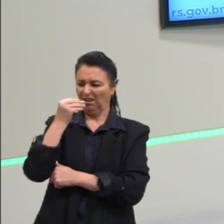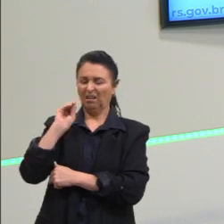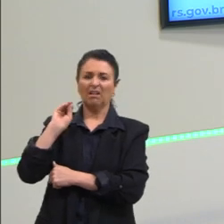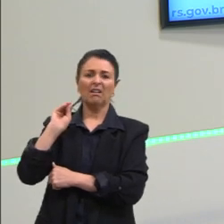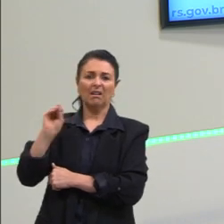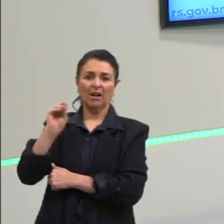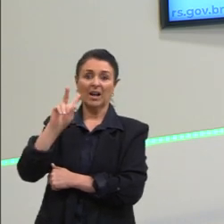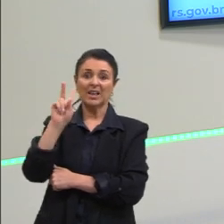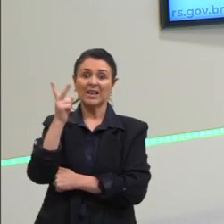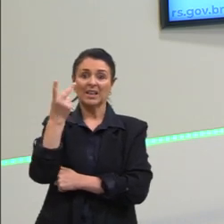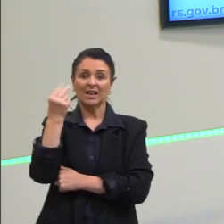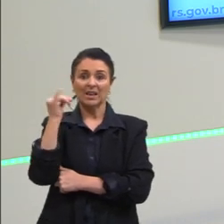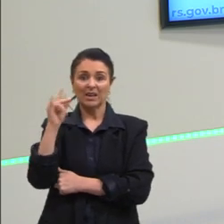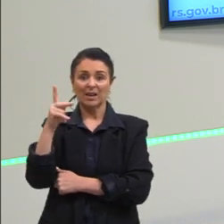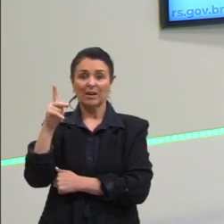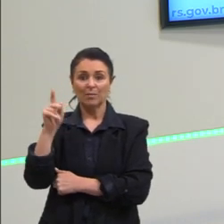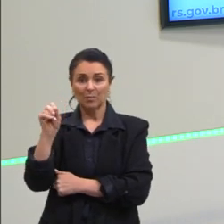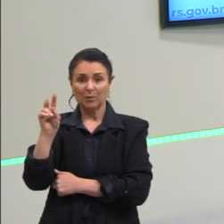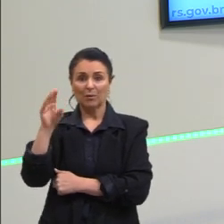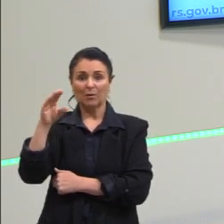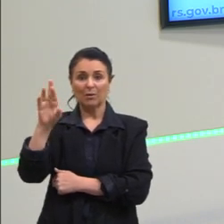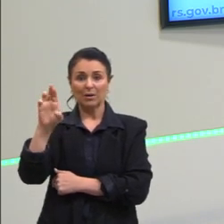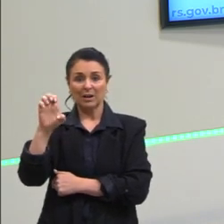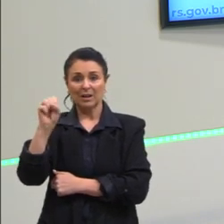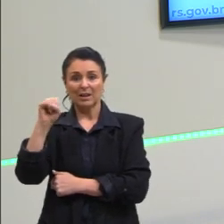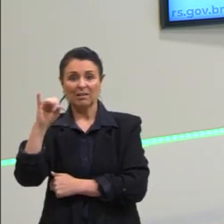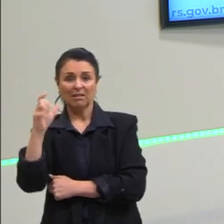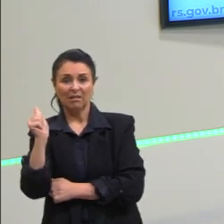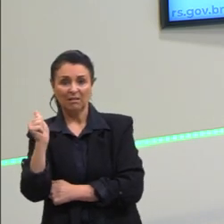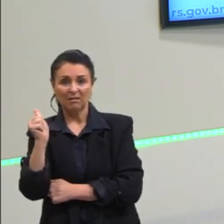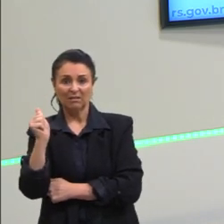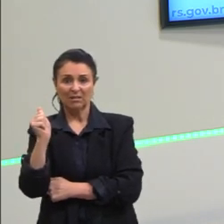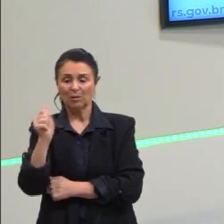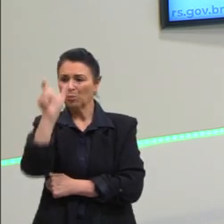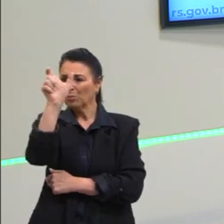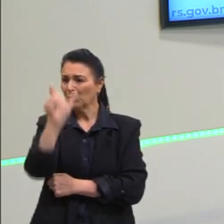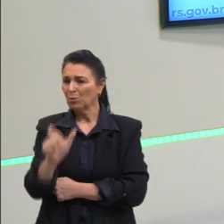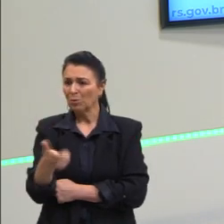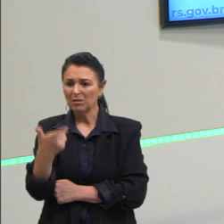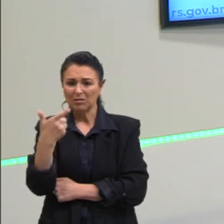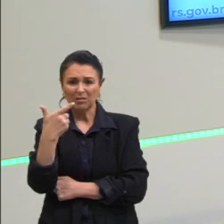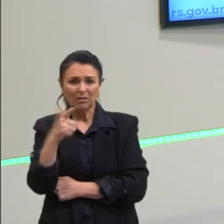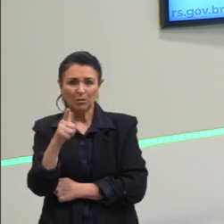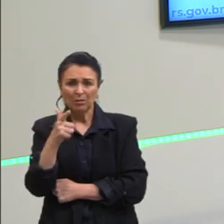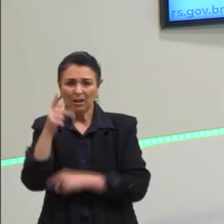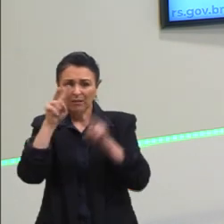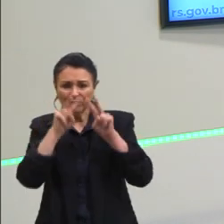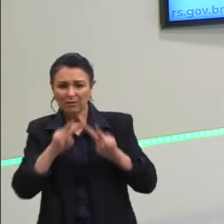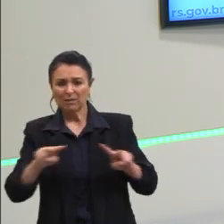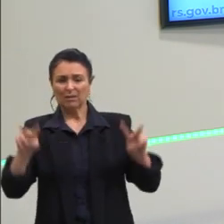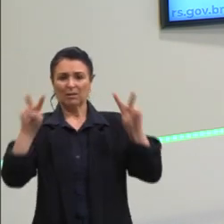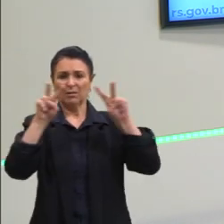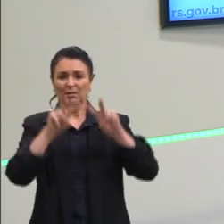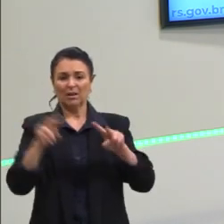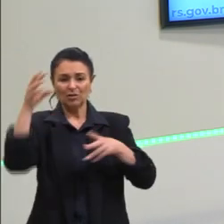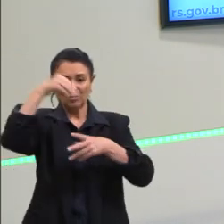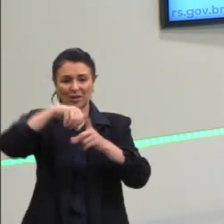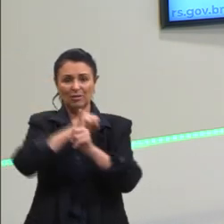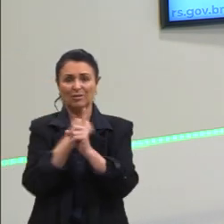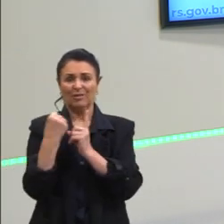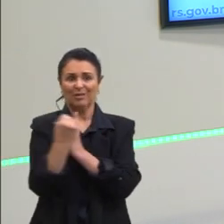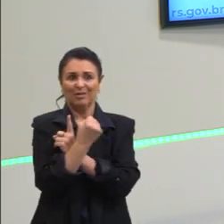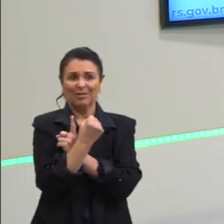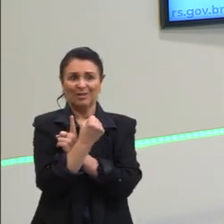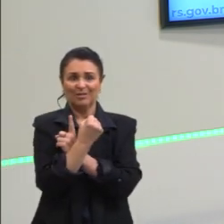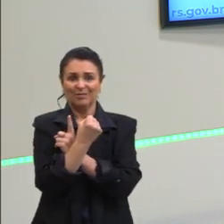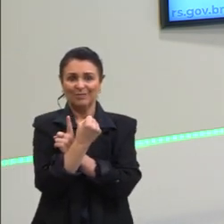fecha os olhos, essas pessoas acabam se tornando invisíveis, né, ao resto dessa sociedade, que é o que